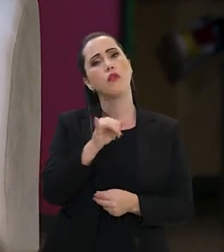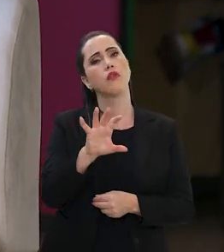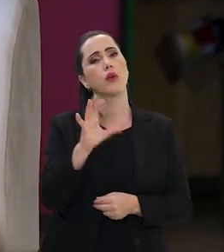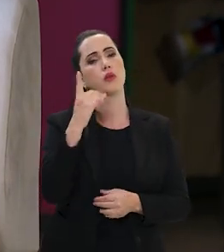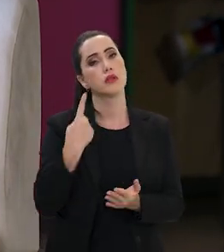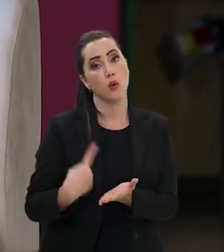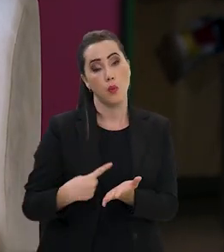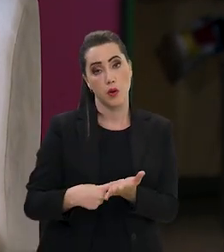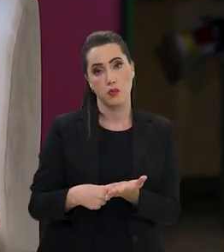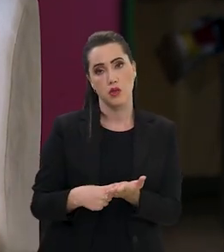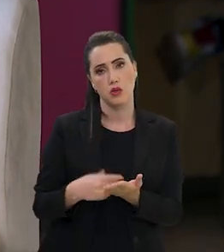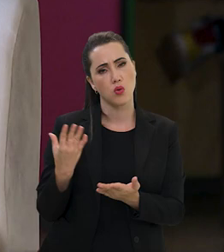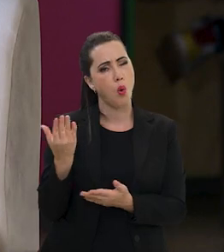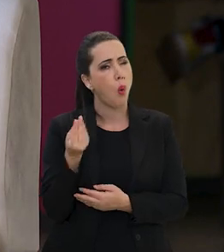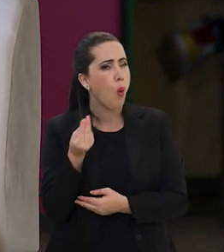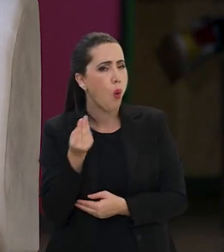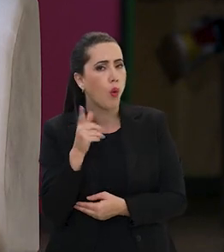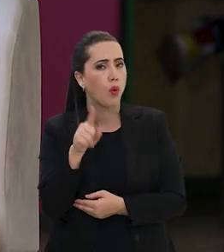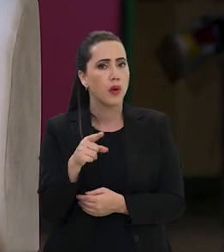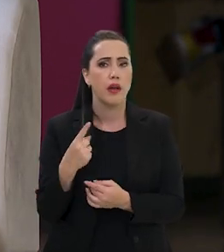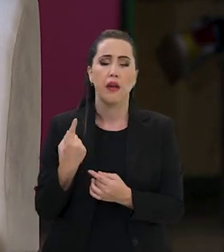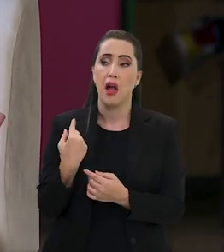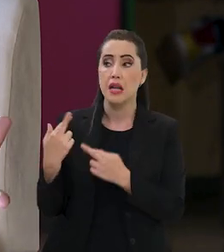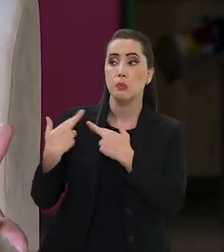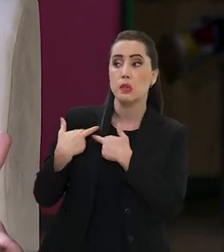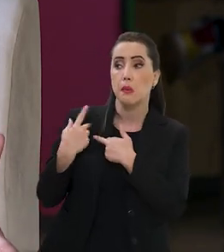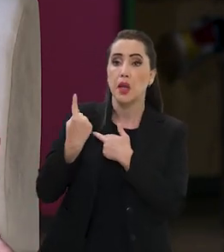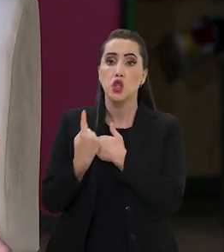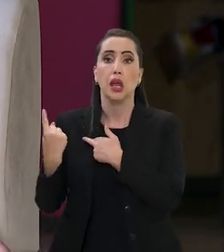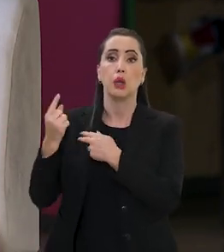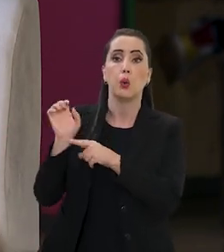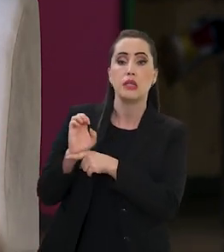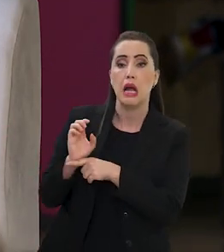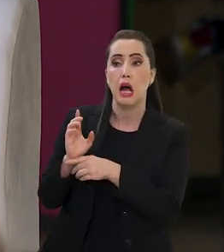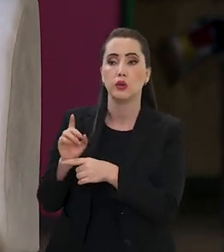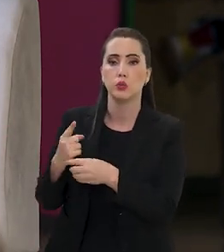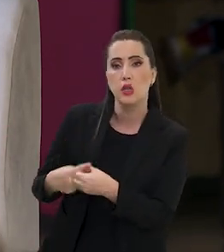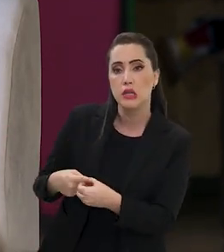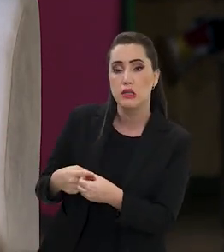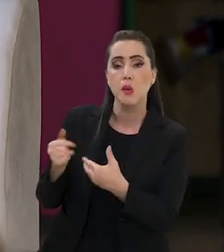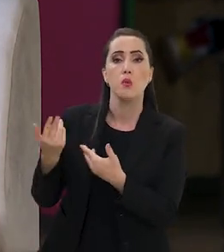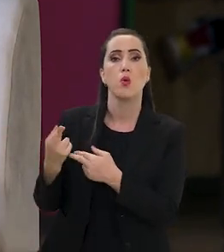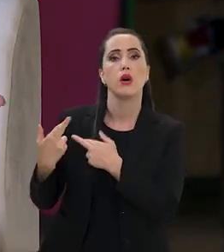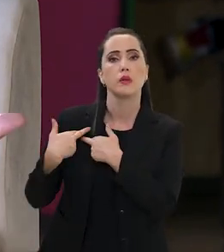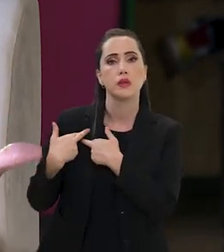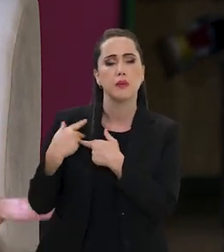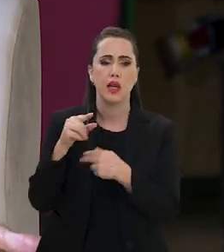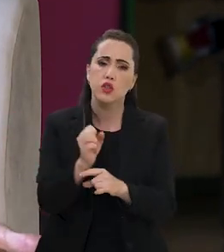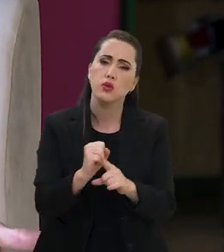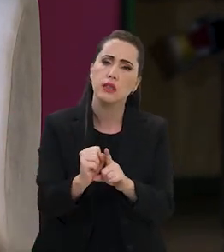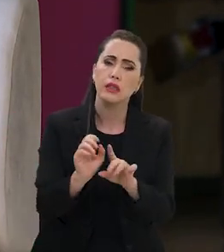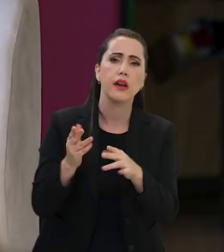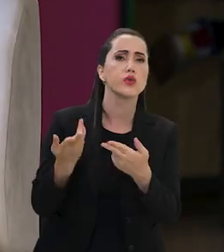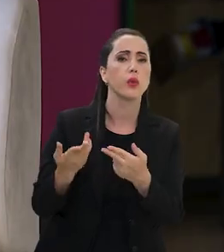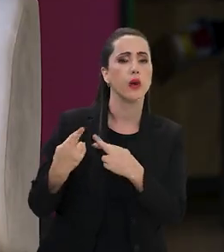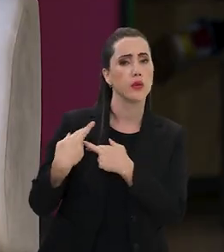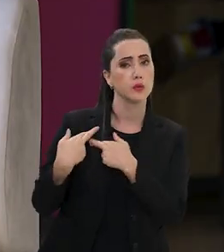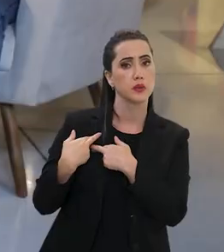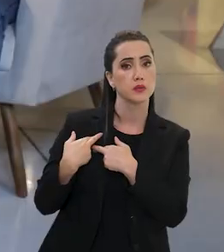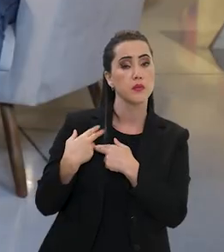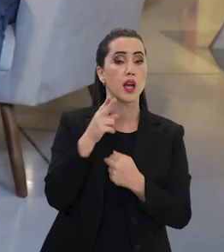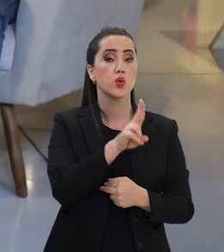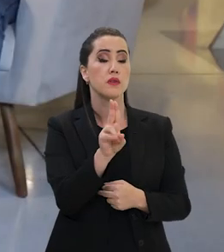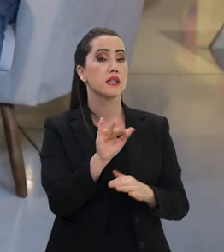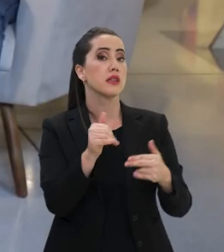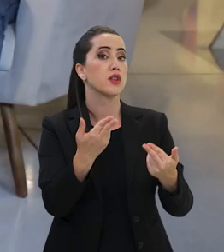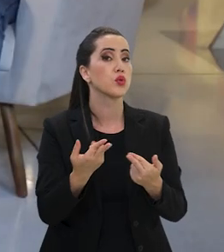o que vai ser esse pacto? Quais são as implicações para cada um dos entes? Qual o papel de cada qual? Qual o papel da sociedade? Qual o